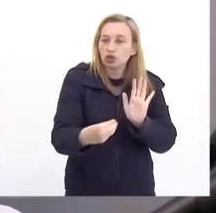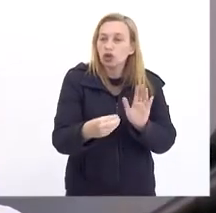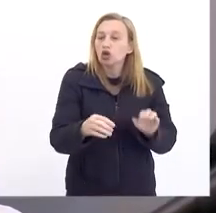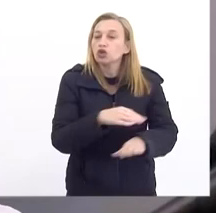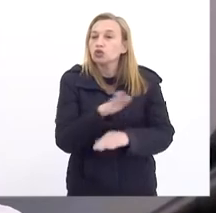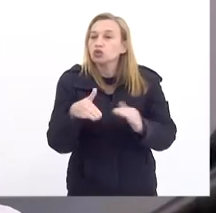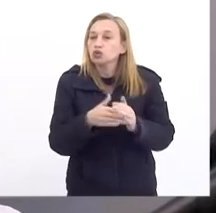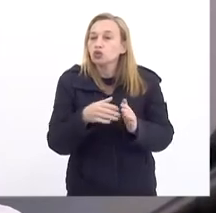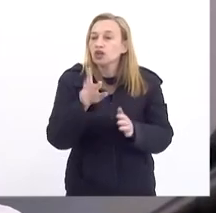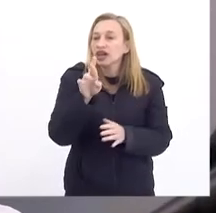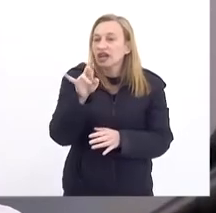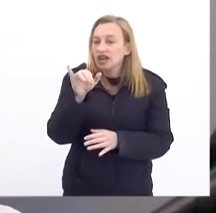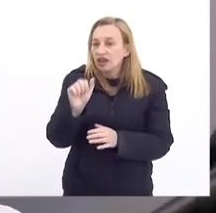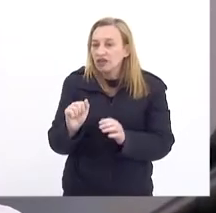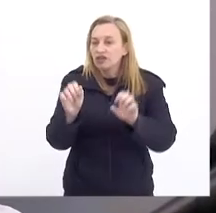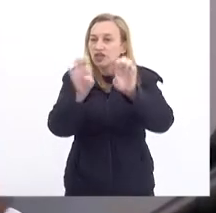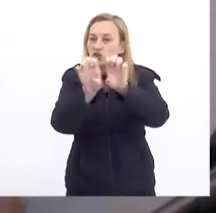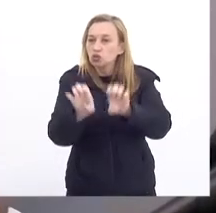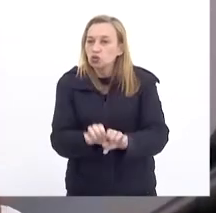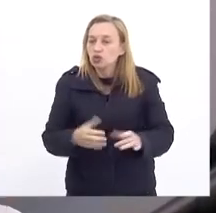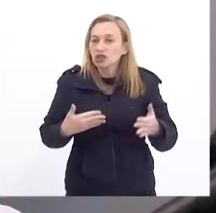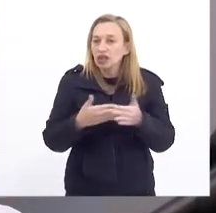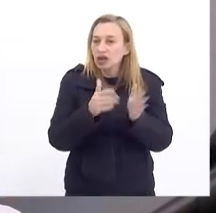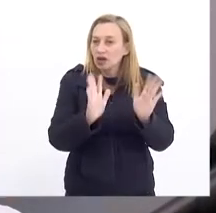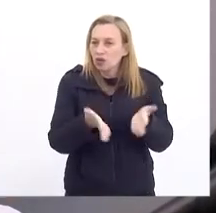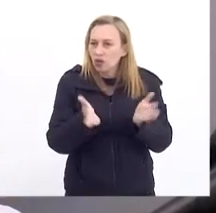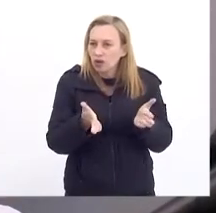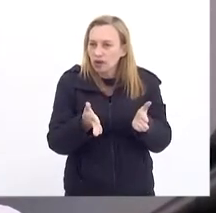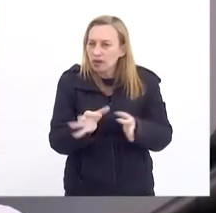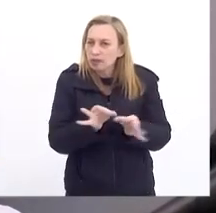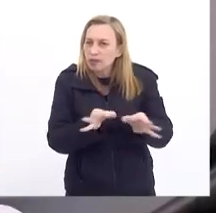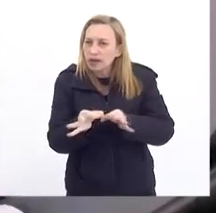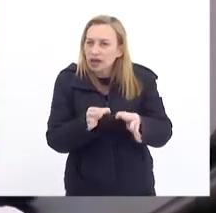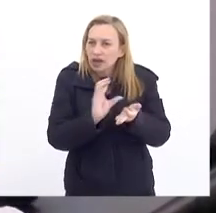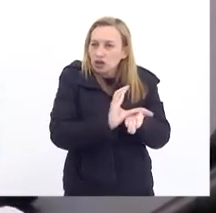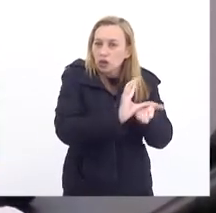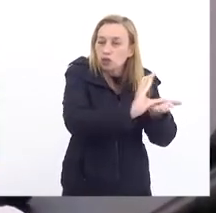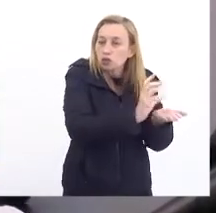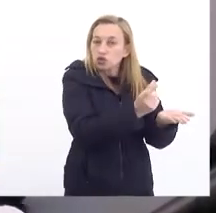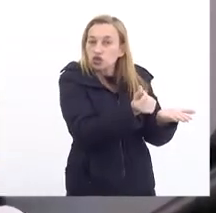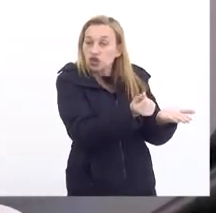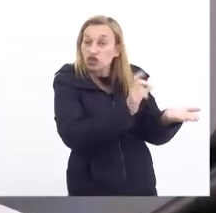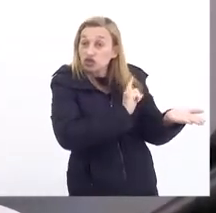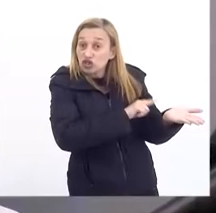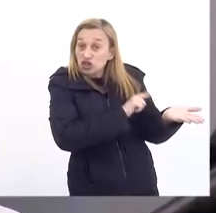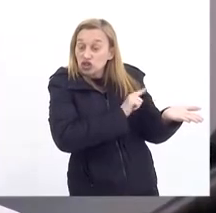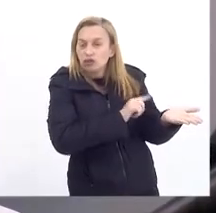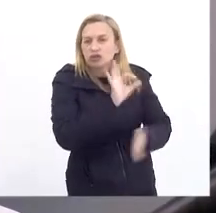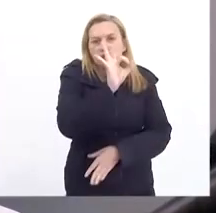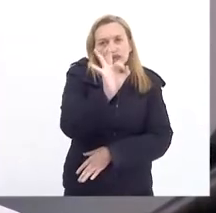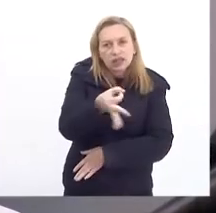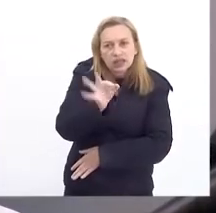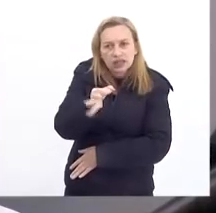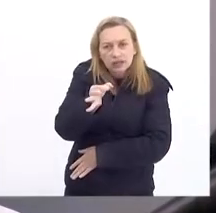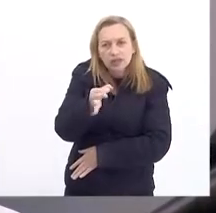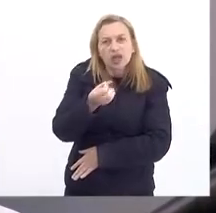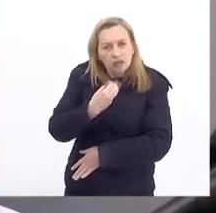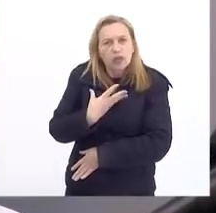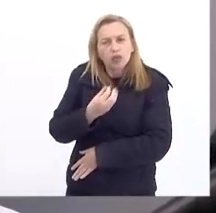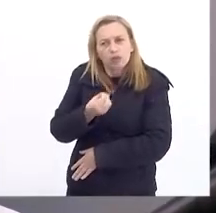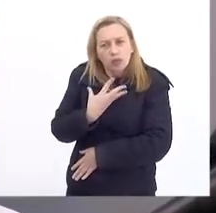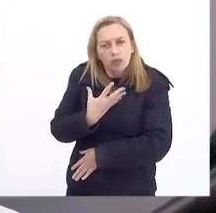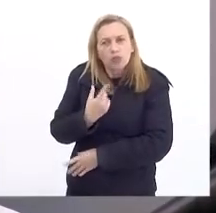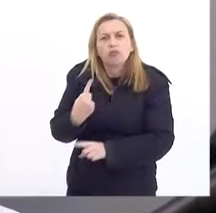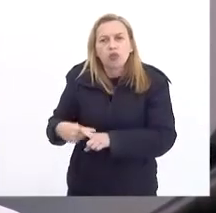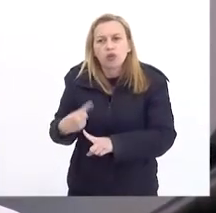infraestrutura colocada até agora em vigor é feita com recursos de gestão. Portanto, de fato, é atípico. É atípico